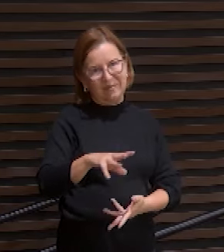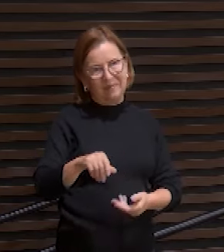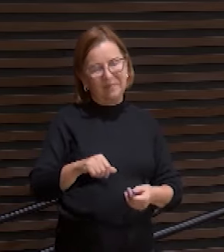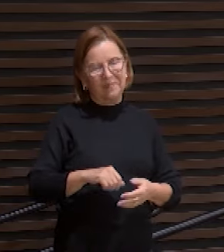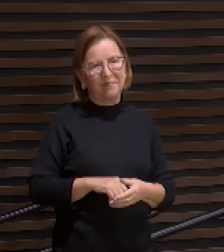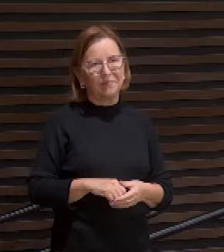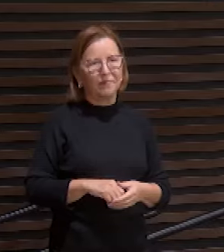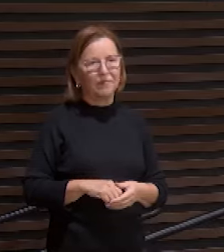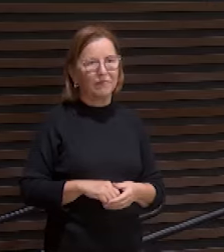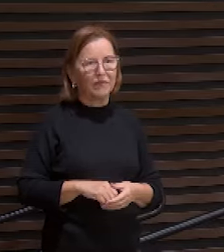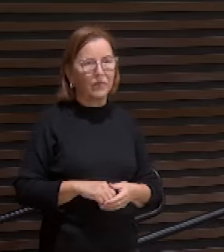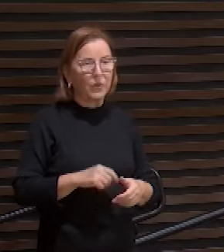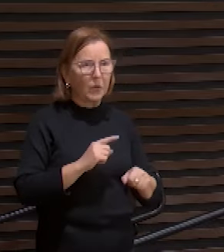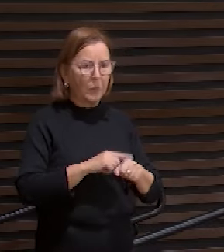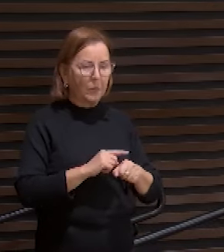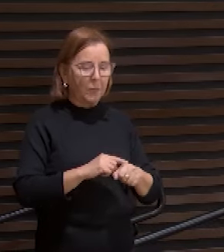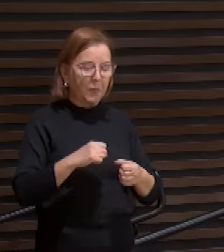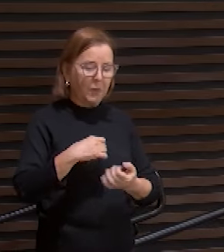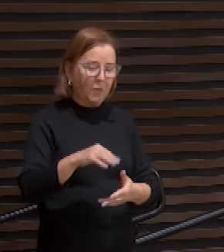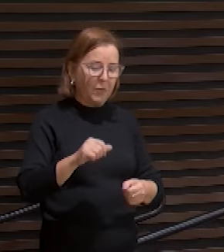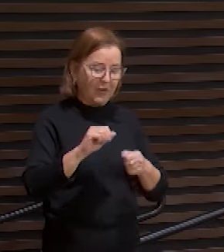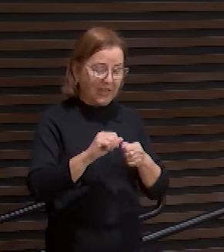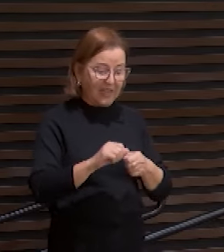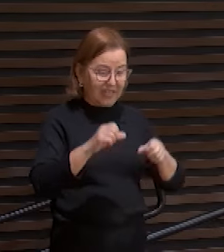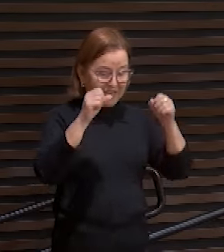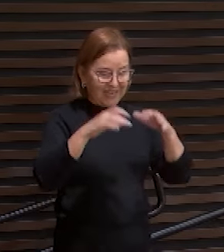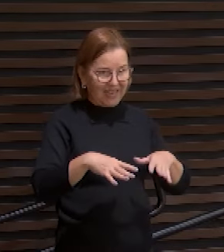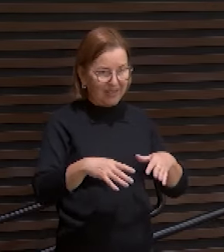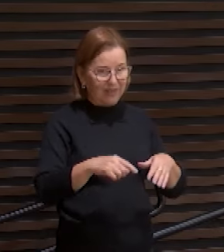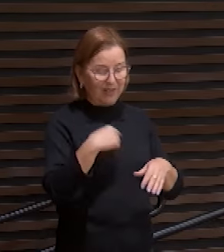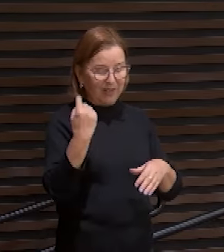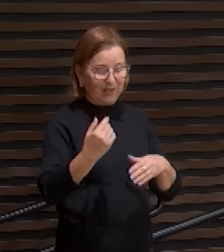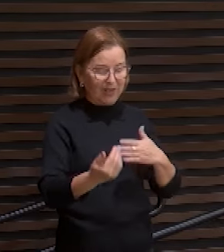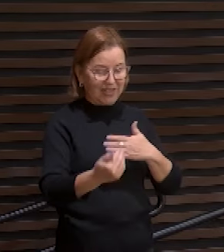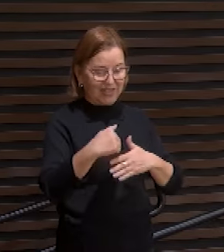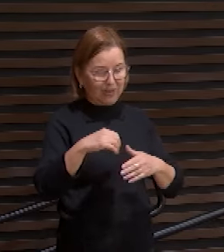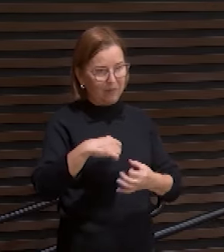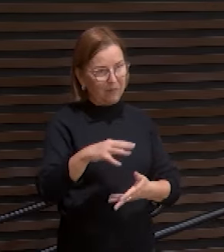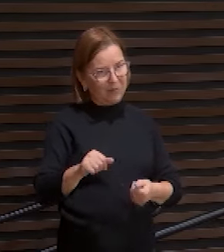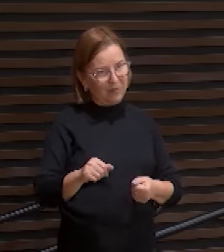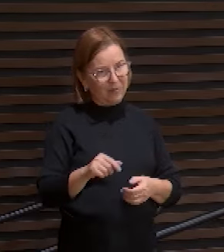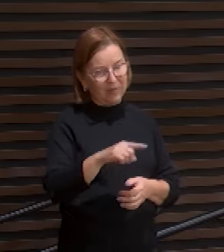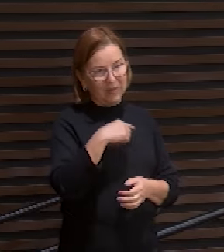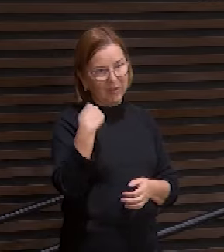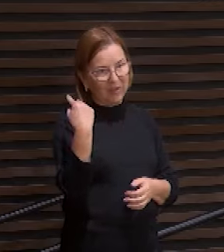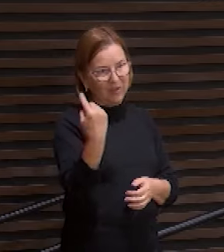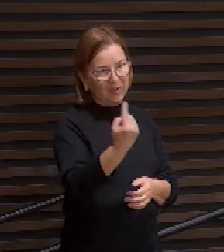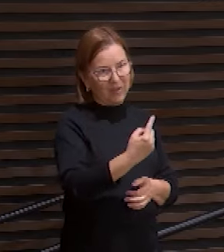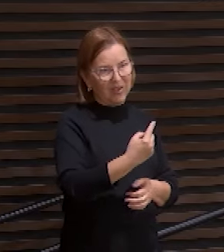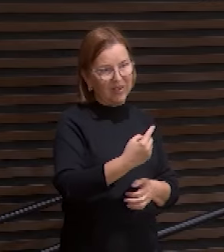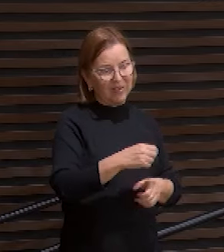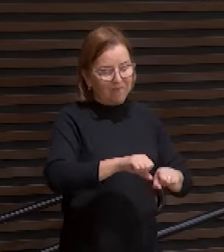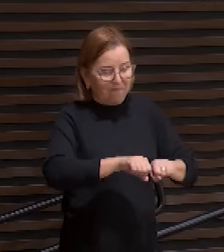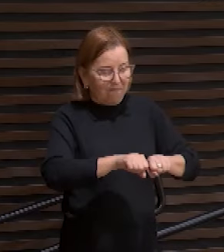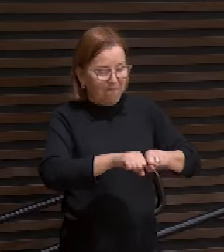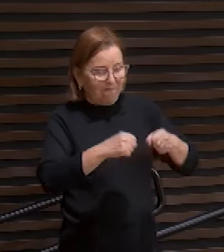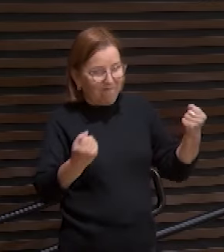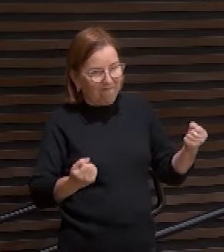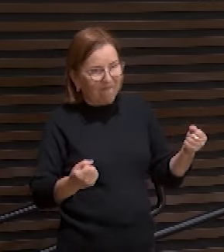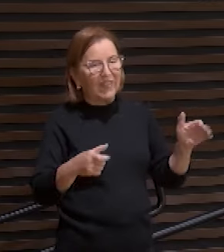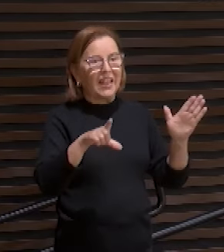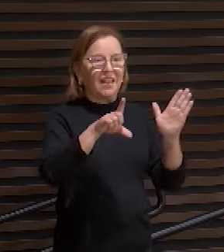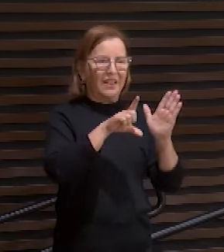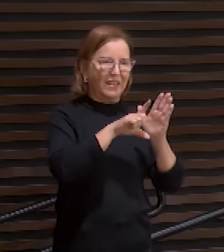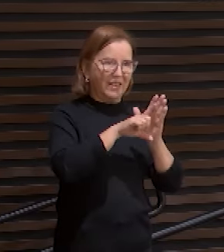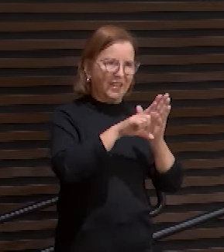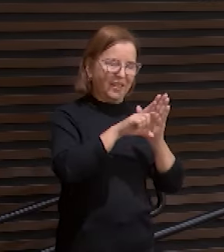e quando o mundo foi criado e nós entramos no mundo nós quebramos a lei de Deus